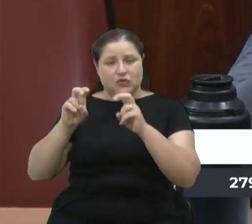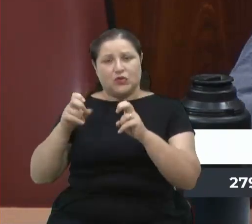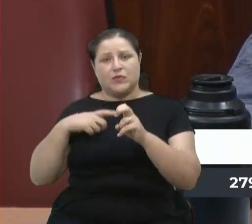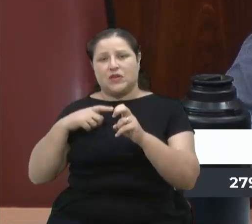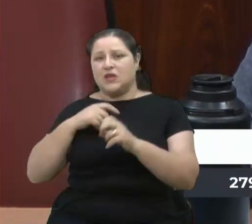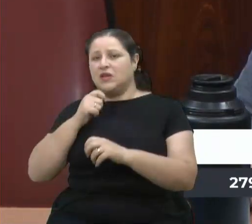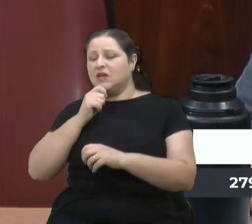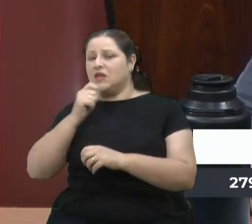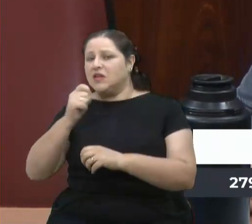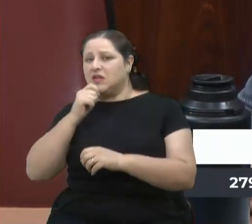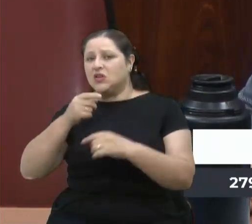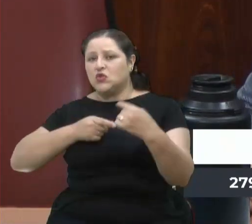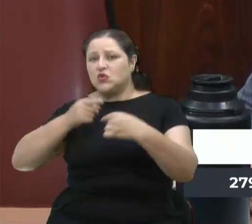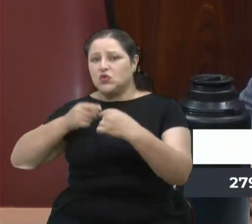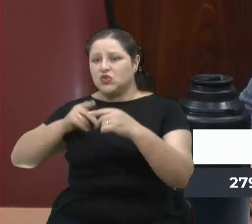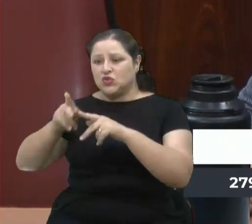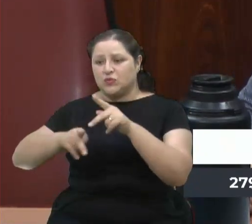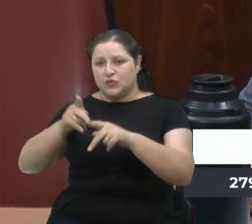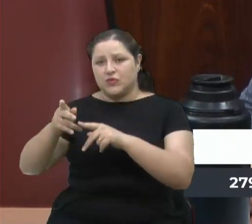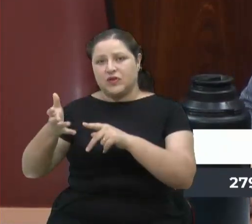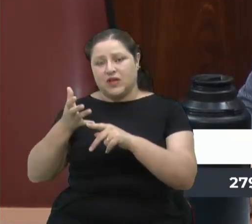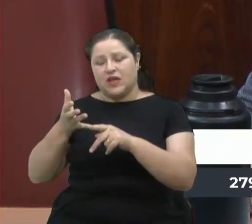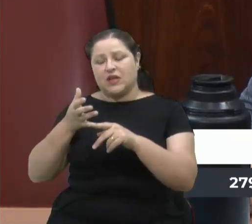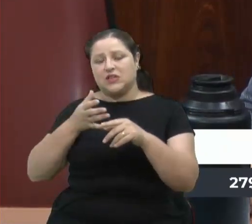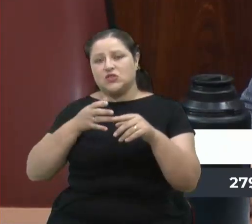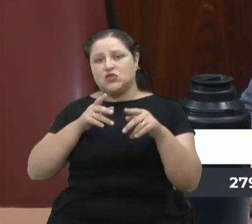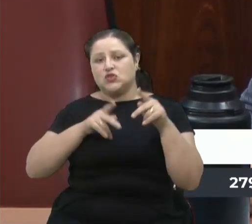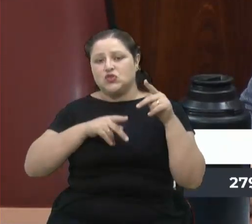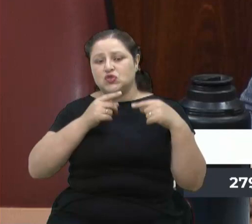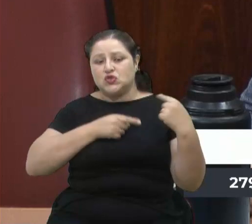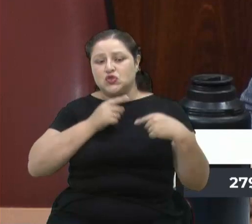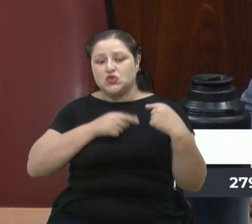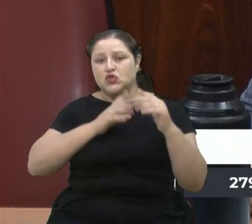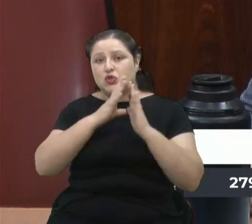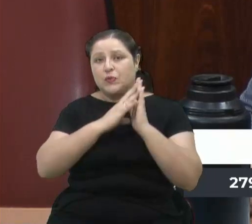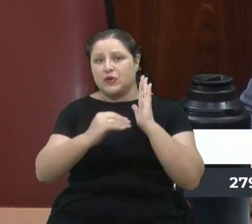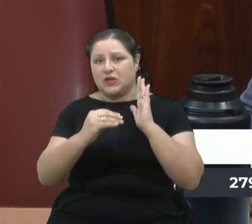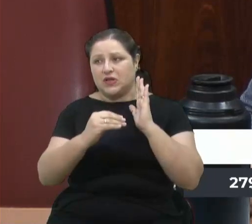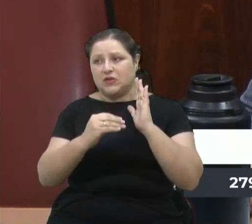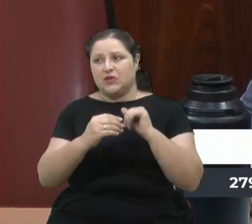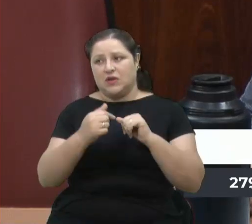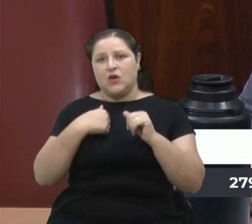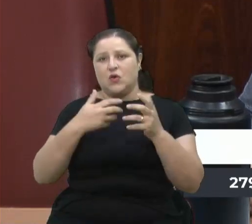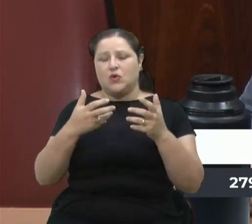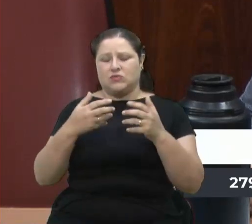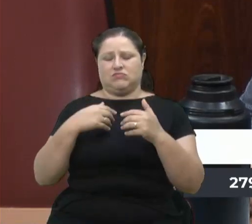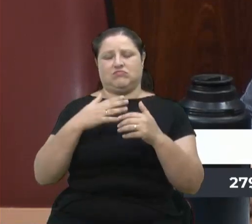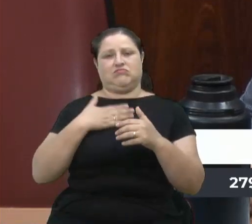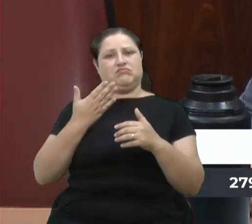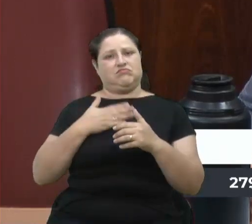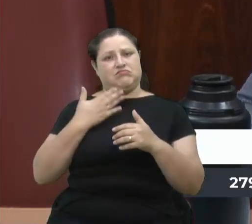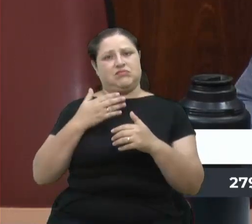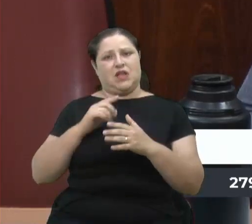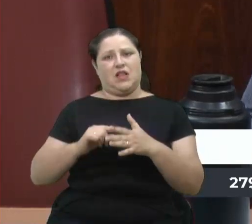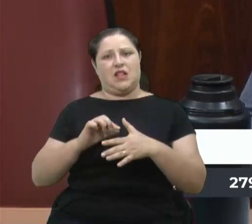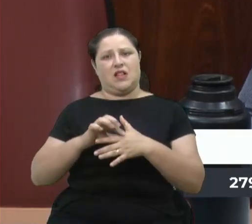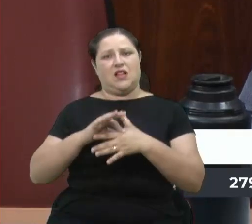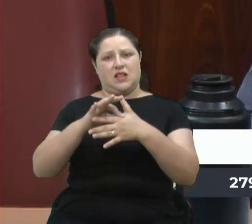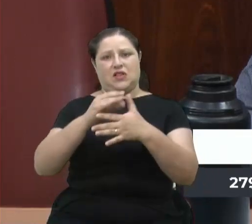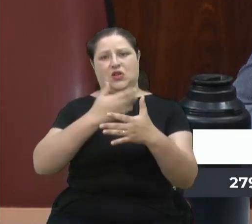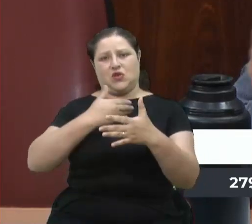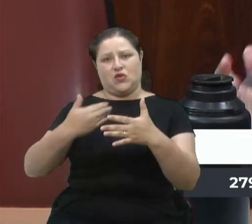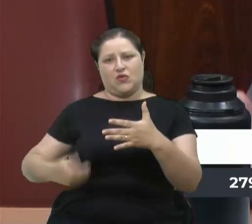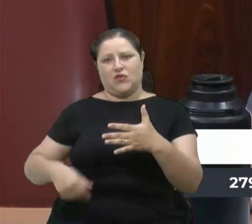pública, nós queríamos discutir o modelo. E eu fico surpreso quando o líder de governo fala em